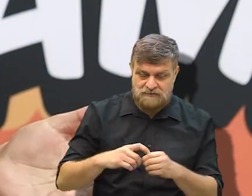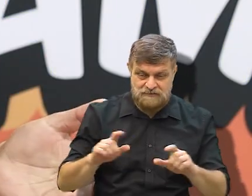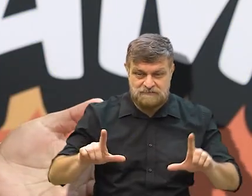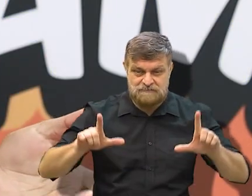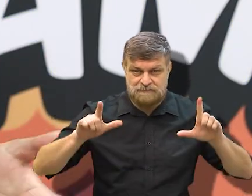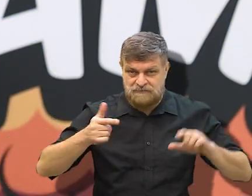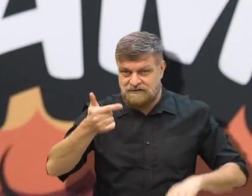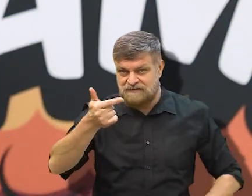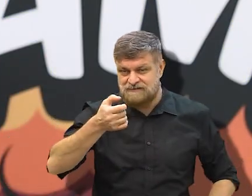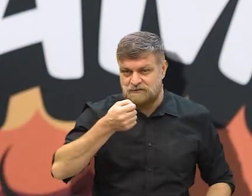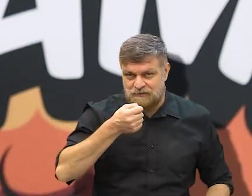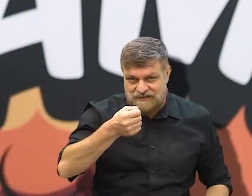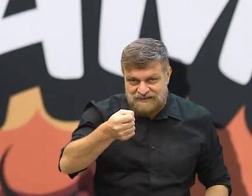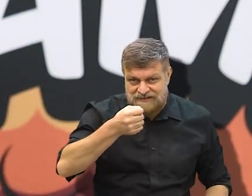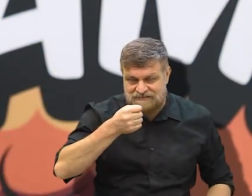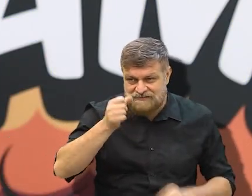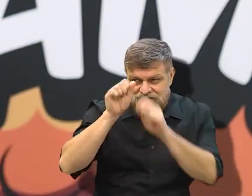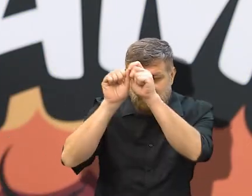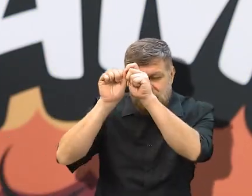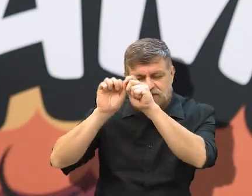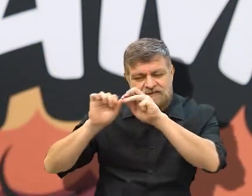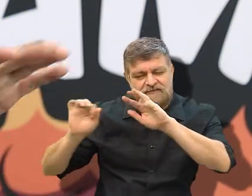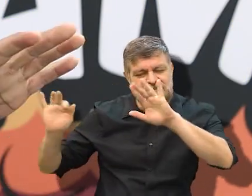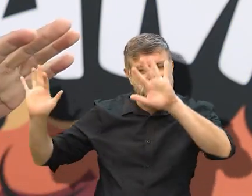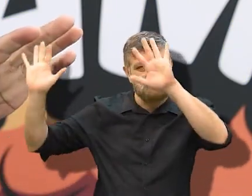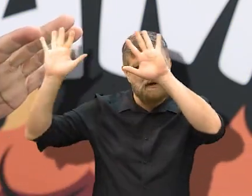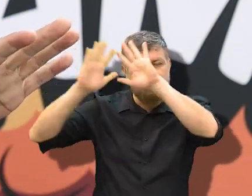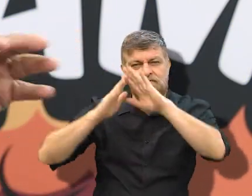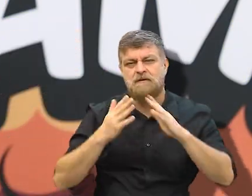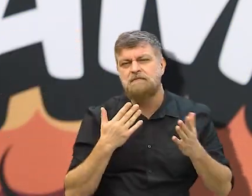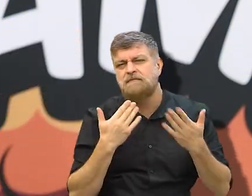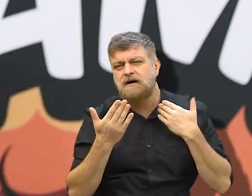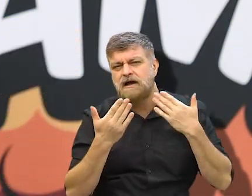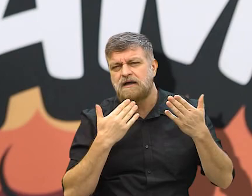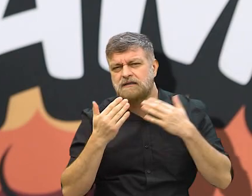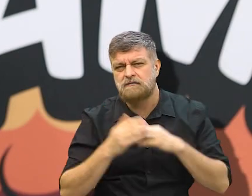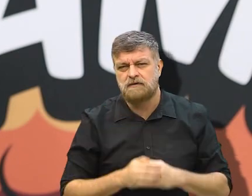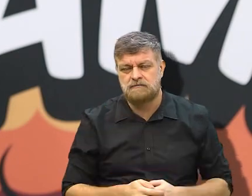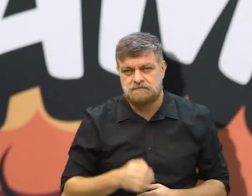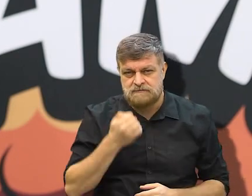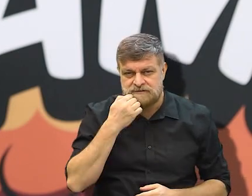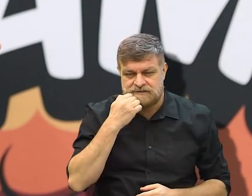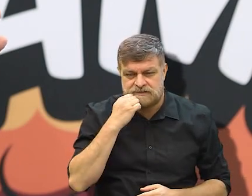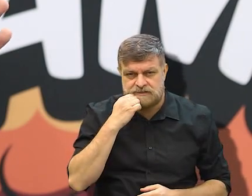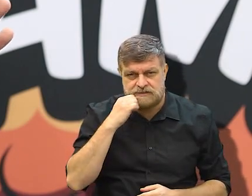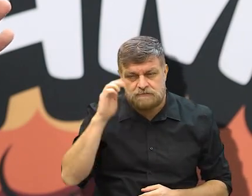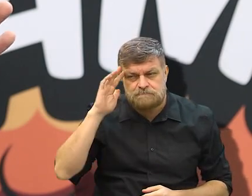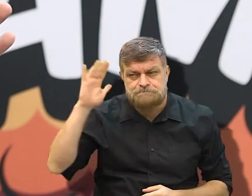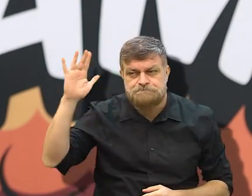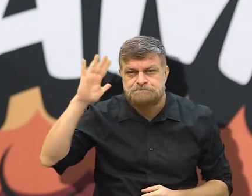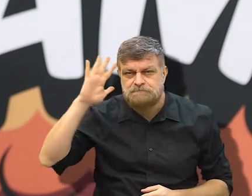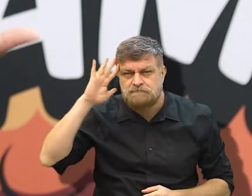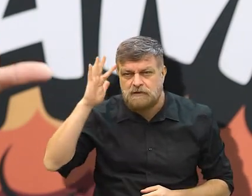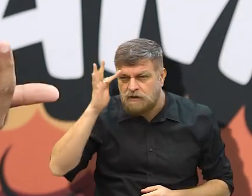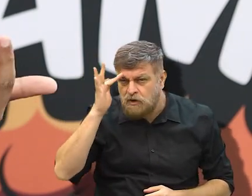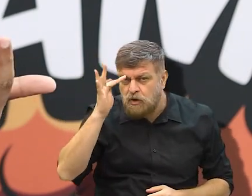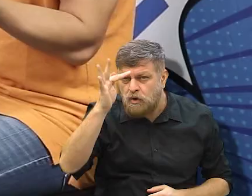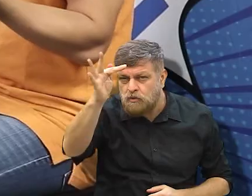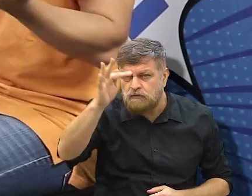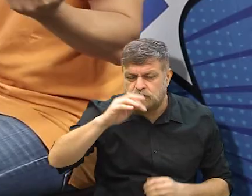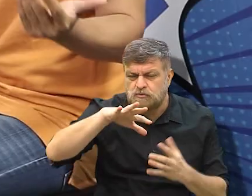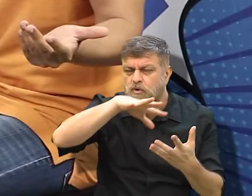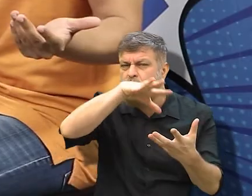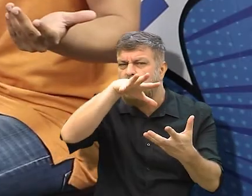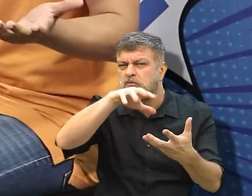Estamos de volta a segundo bloco do Universo Épico, e agora, que tal bater um papo sobre ficção científica, distopia?